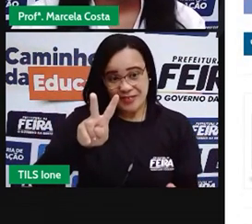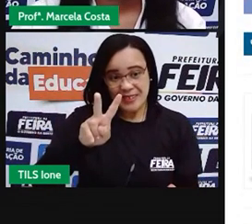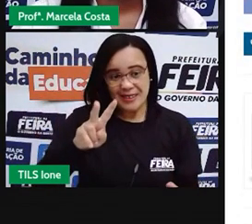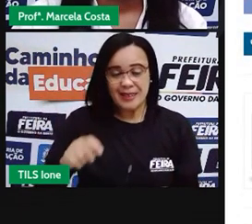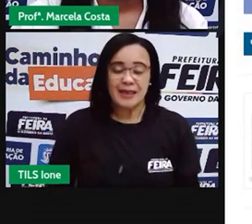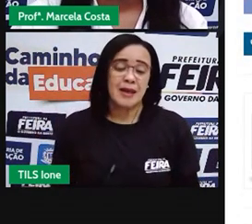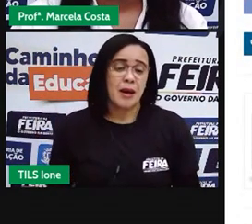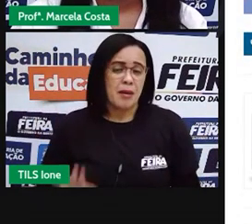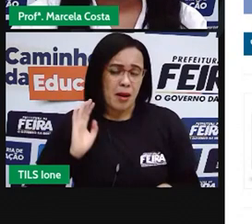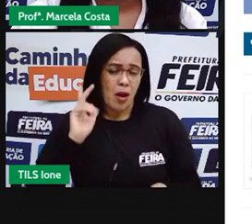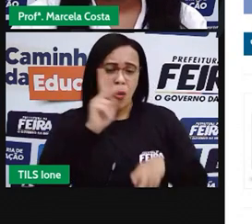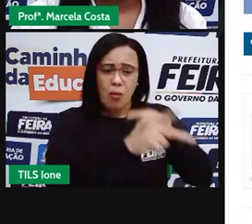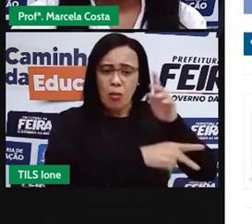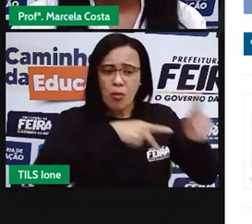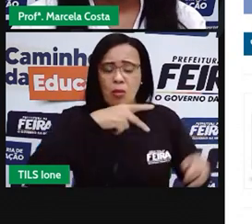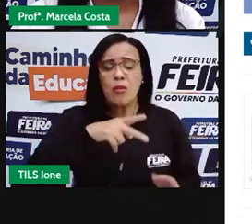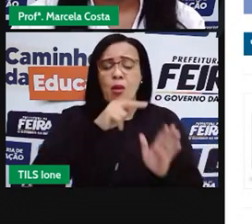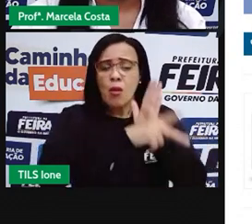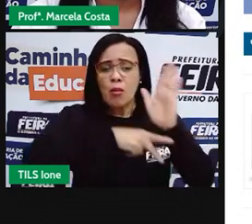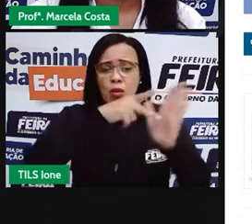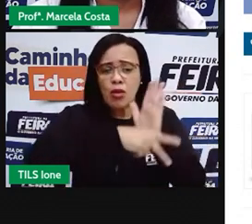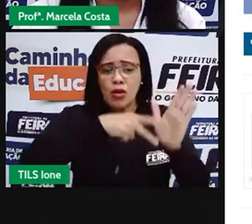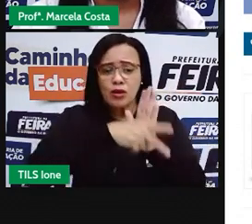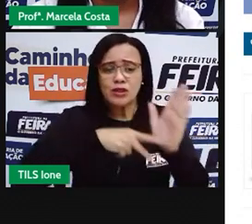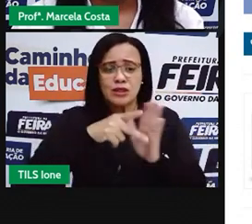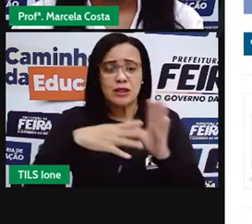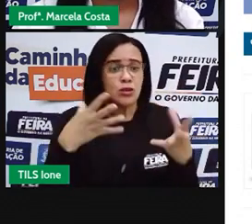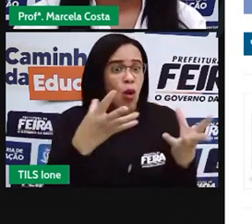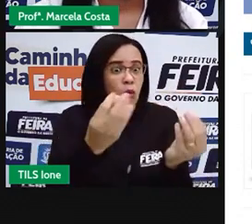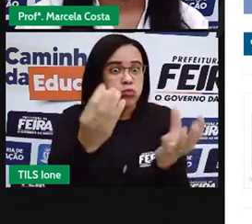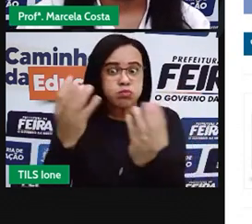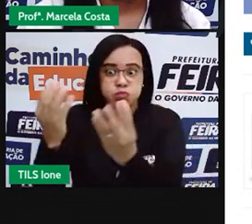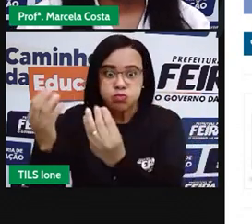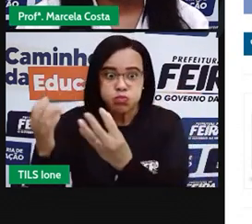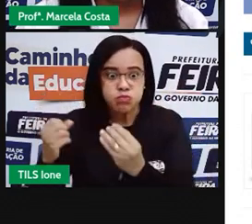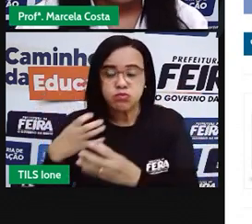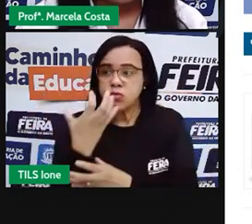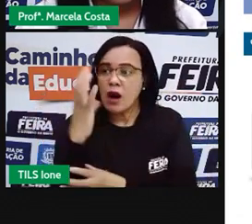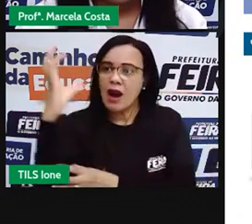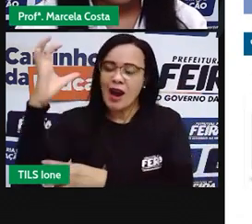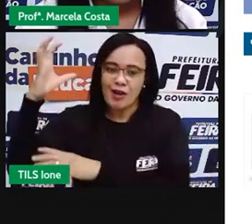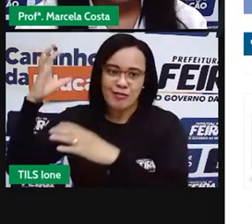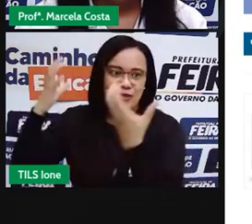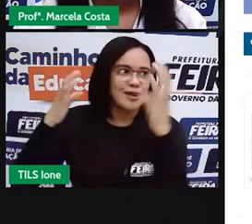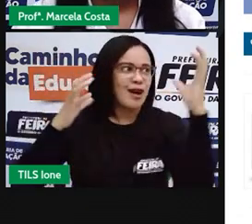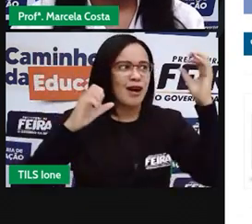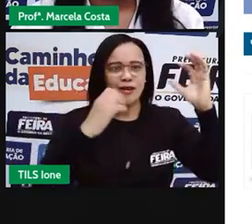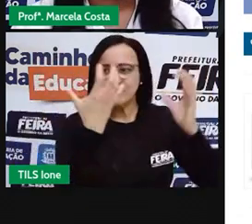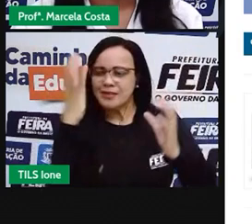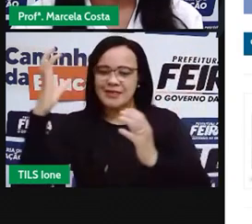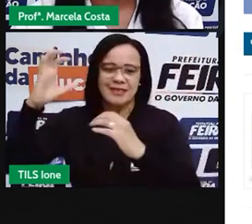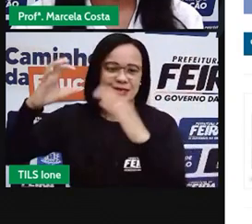longo dos anos, plantou milhares de árvores nas ruas, nas avenidas de Pira de Santana.